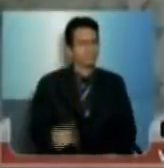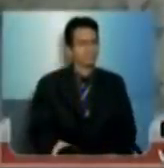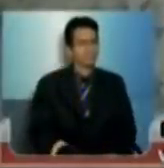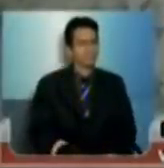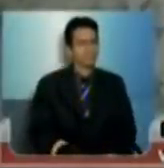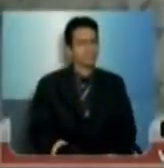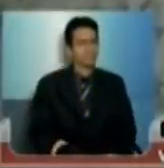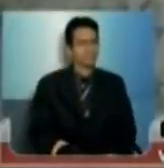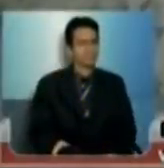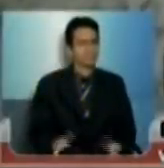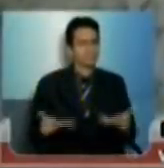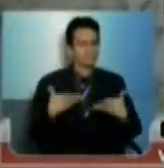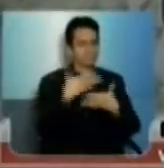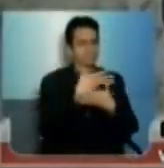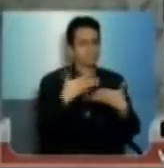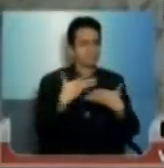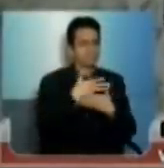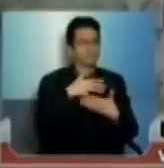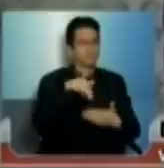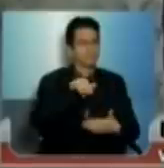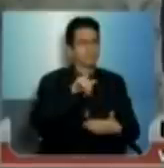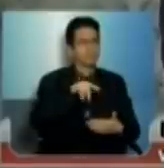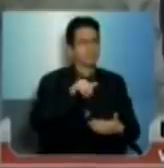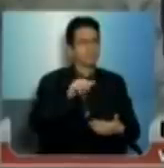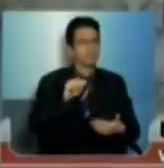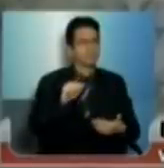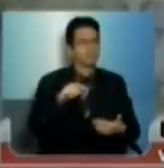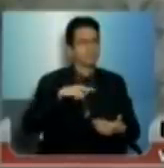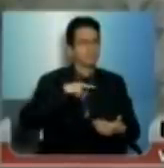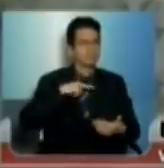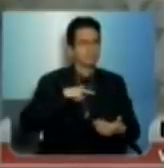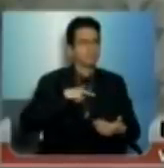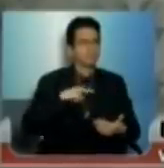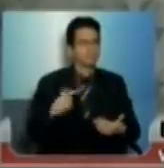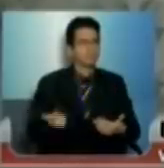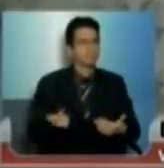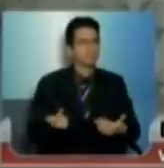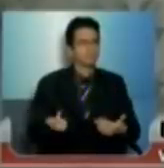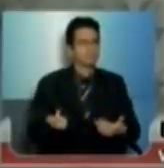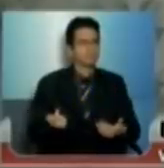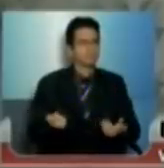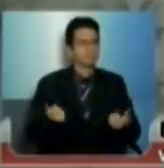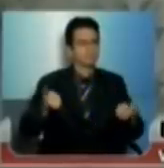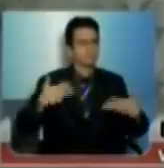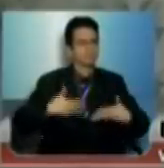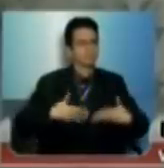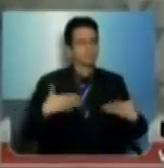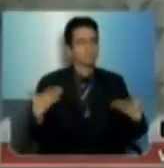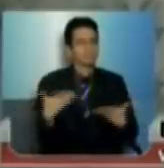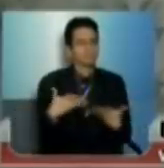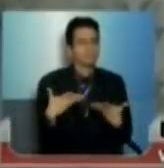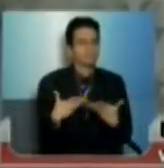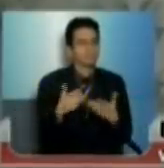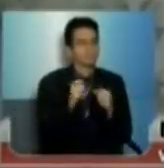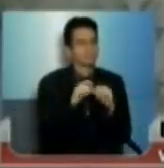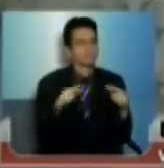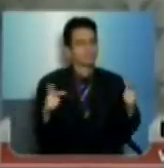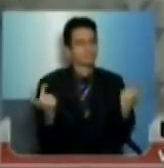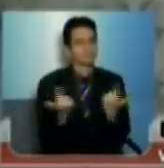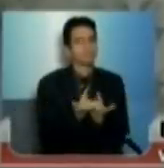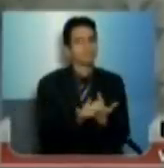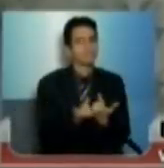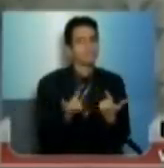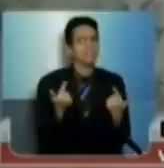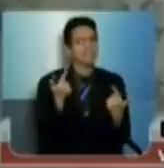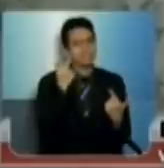das redes municipais, porque, até então, nós só tínhamos conquistado a aprovação da lei aqui na Assembleia Legislativa,